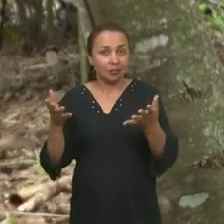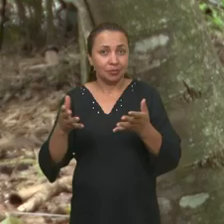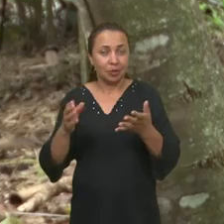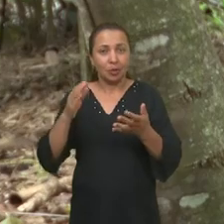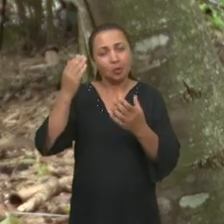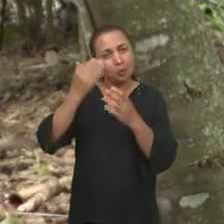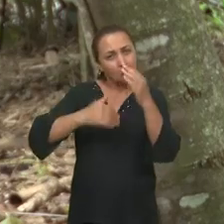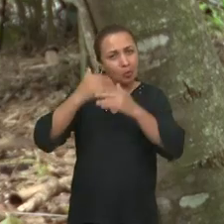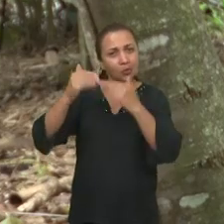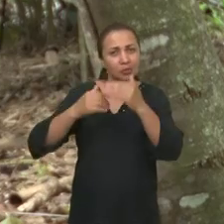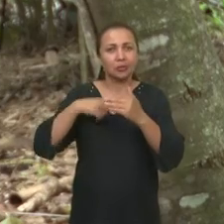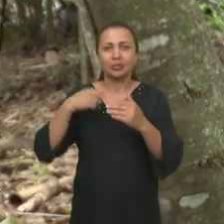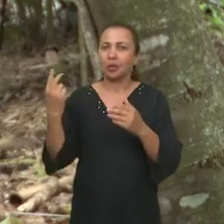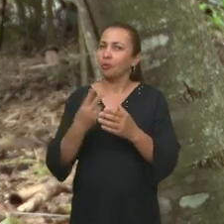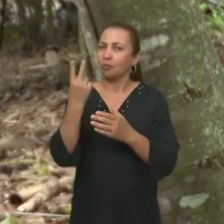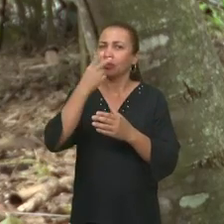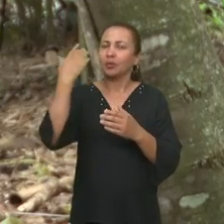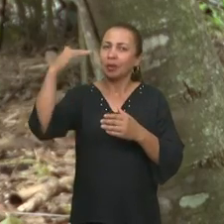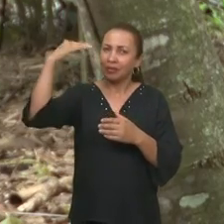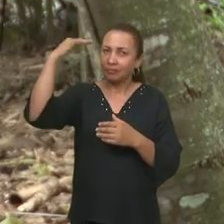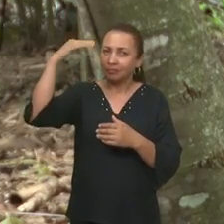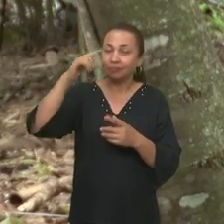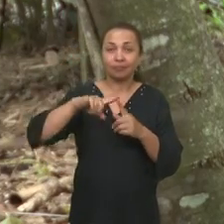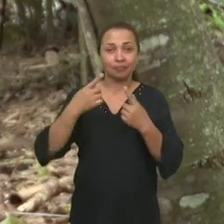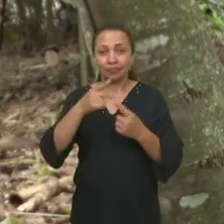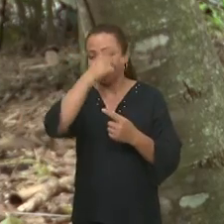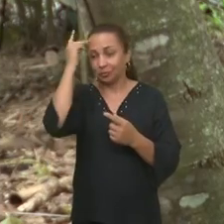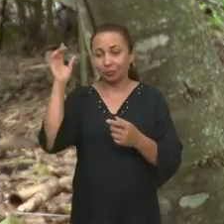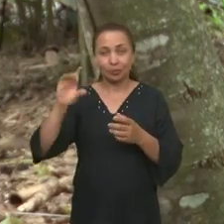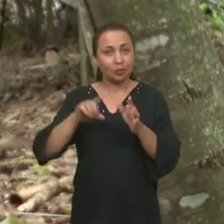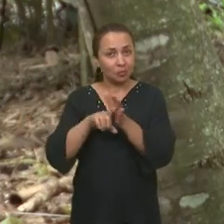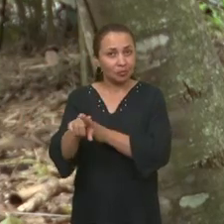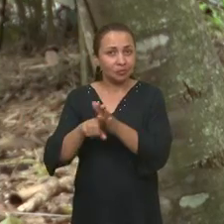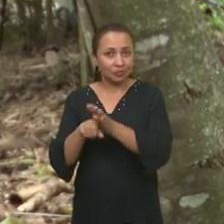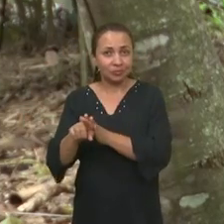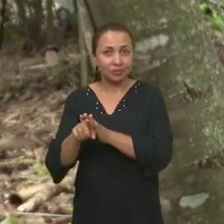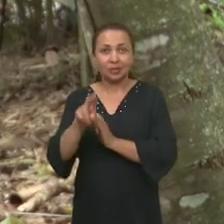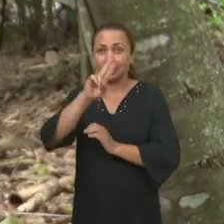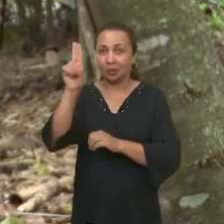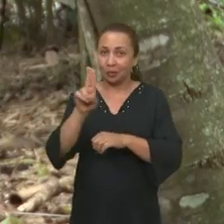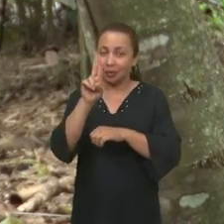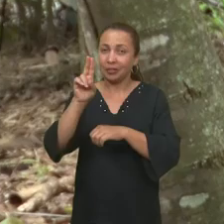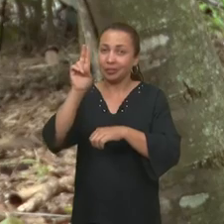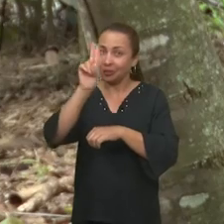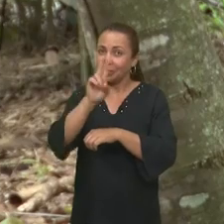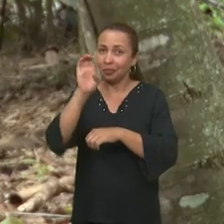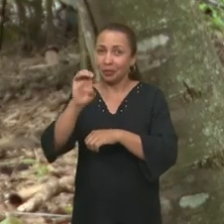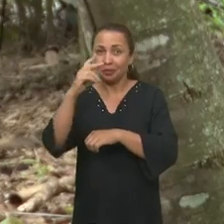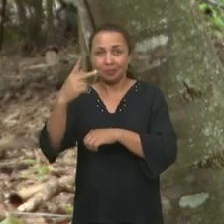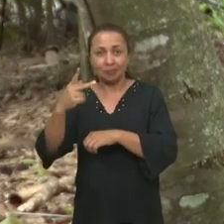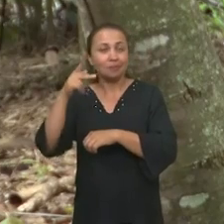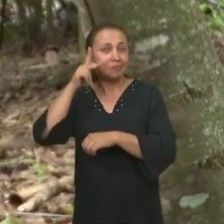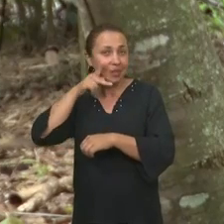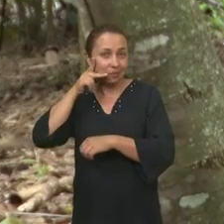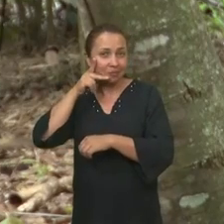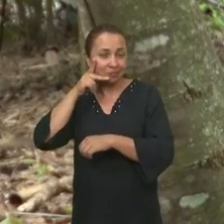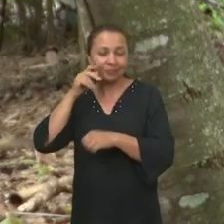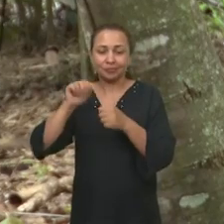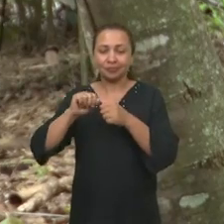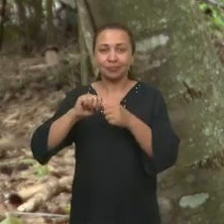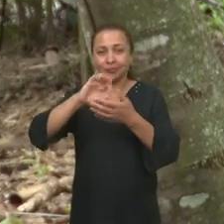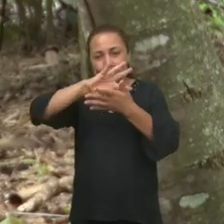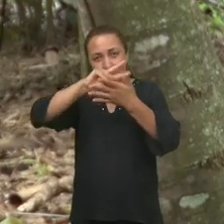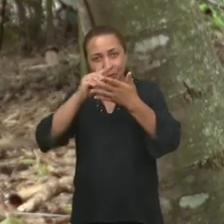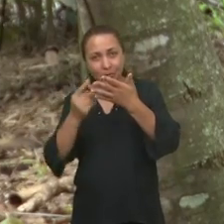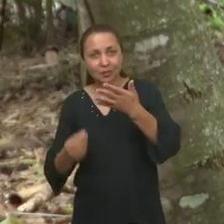Atualmente, esse processo ainda tem um custo elevado. Mas pesquisadores da Universidade Estadual da Paraíba, em Campina Grande, têm um projeto